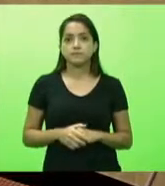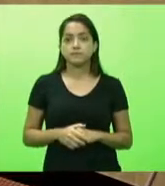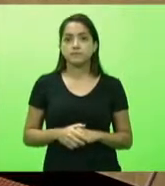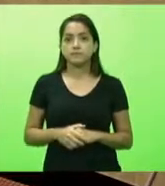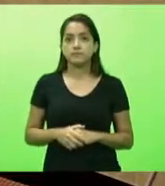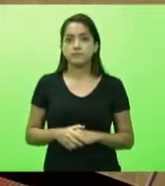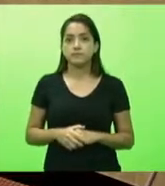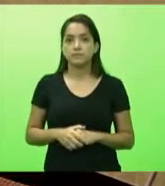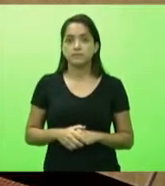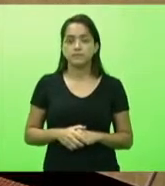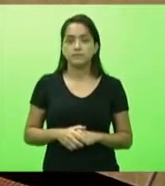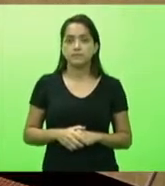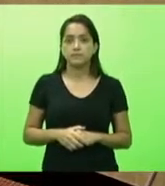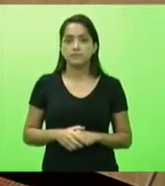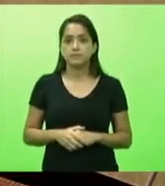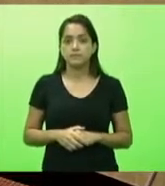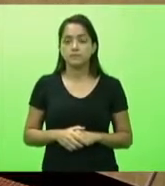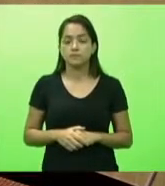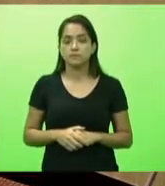Deputado Sargento Lima.